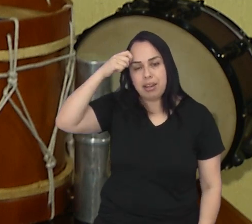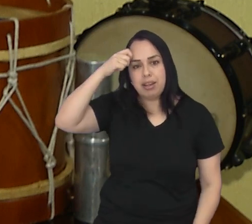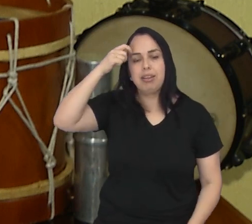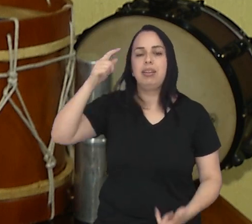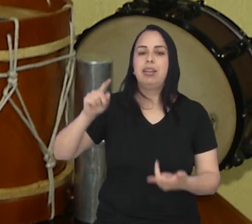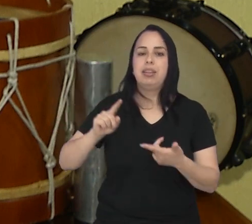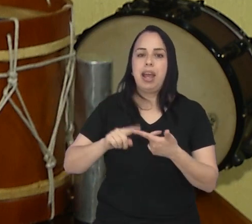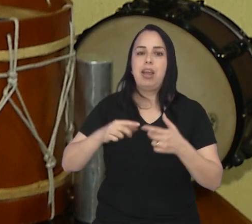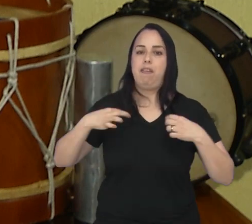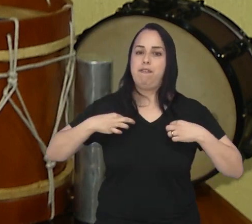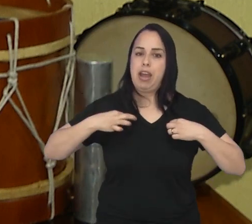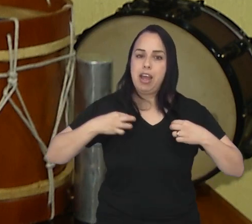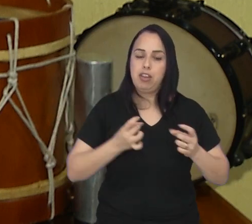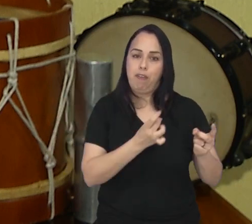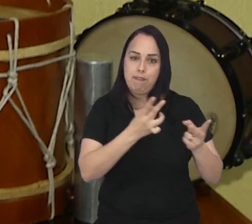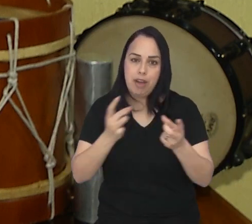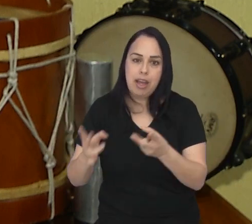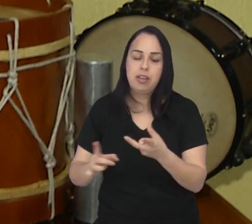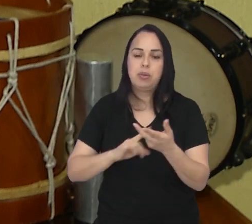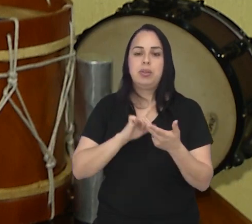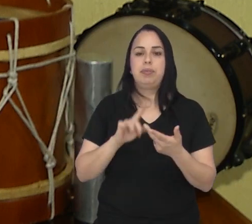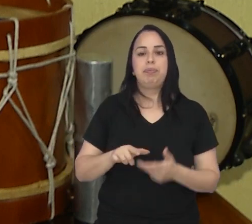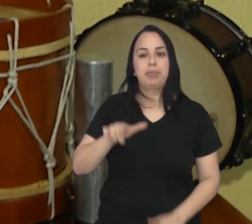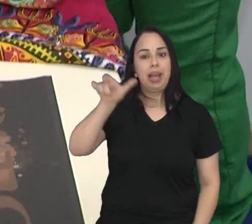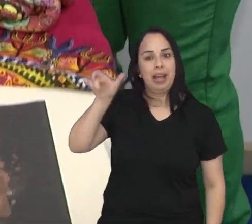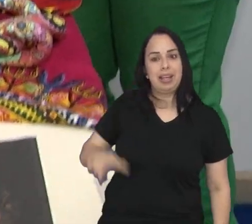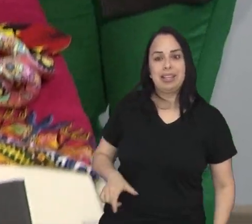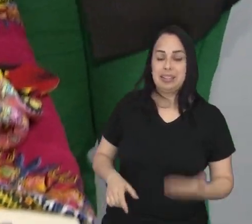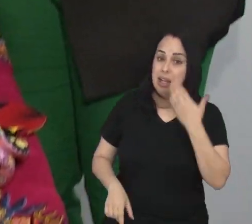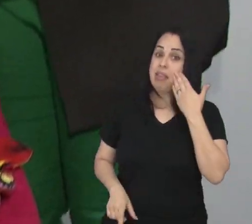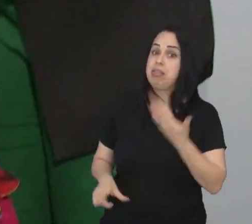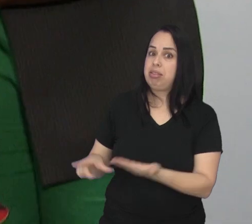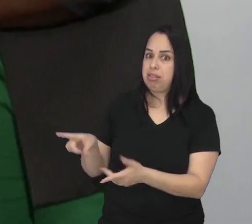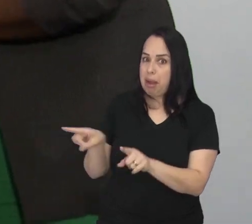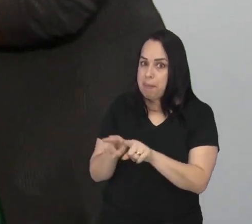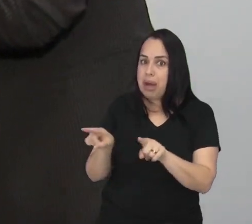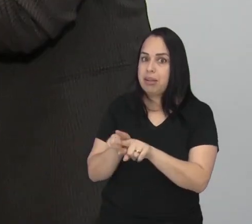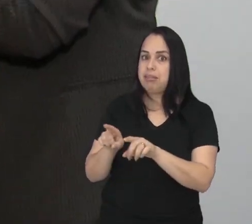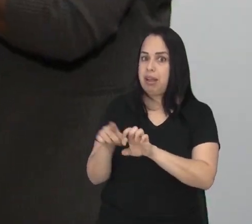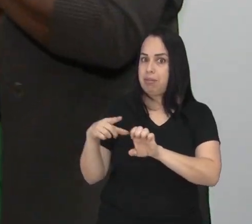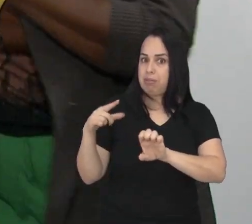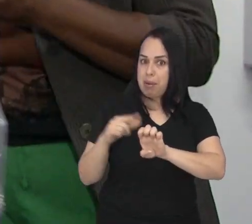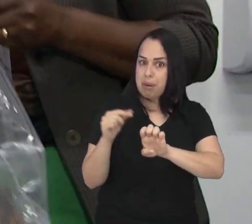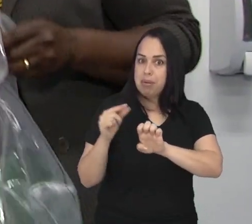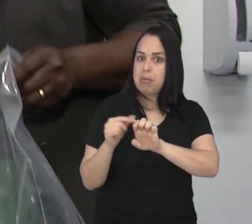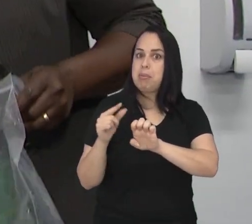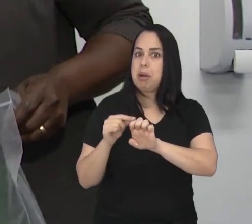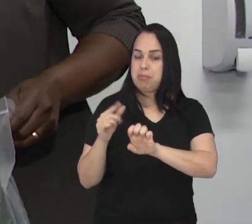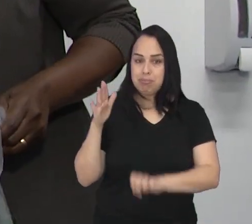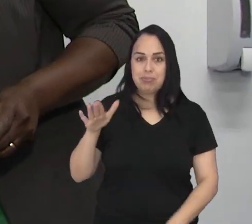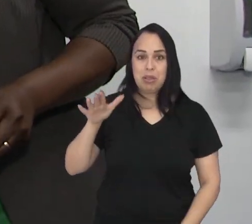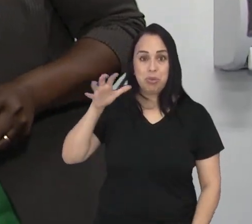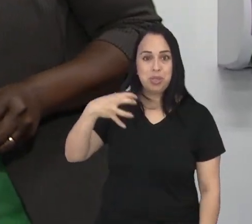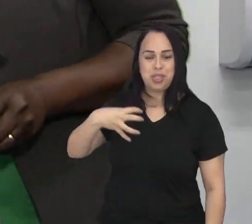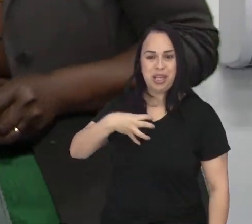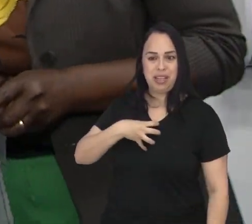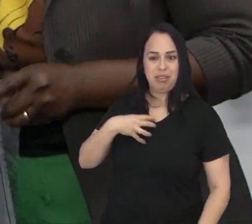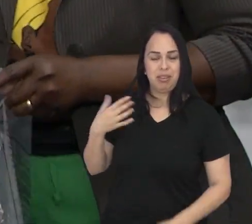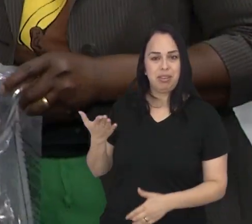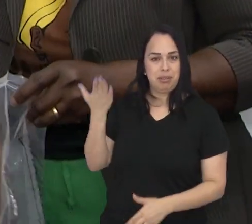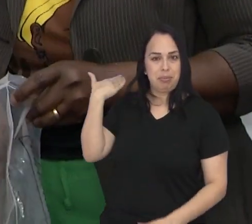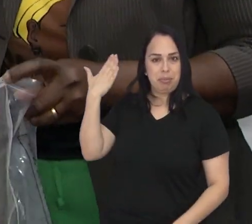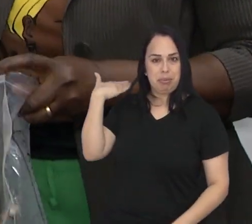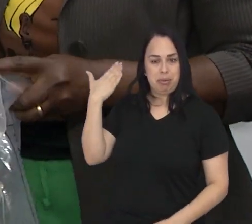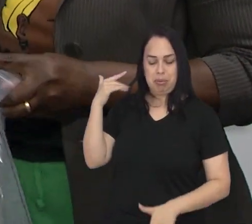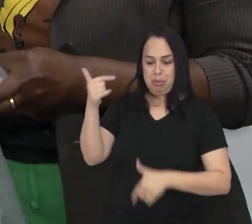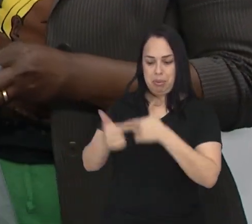instrumentos, vende camiseta, eu vendo eventos. A Shirlene também tem o empreendedorismo nas veias e esse modo de